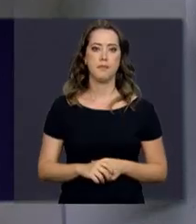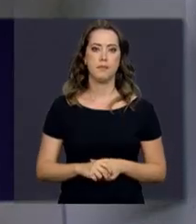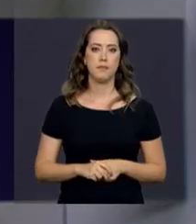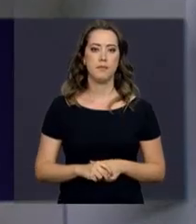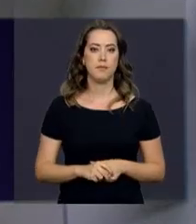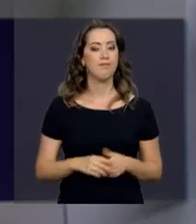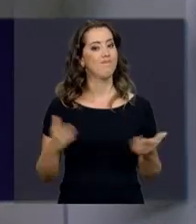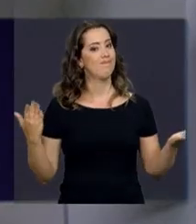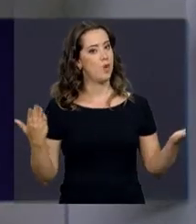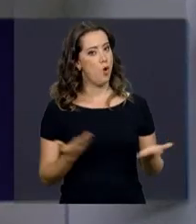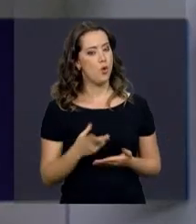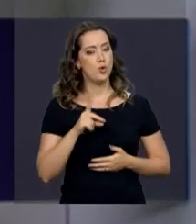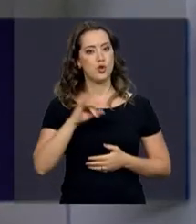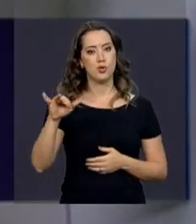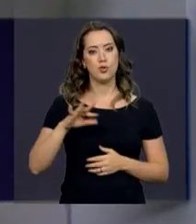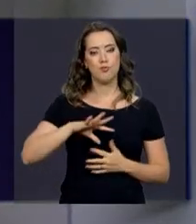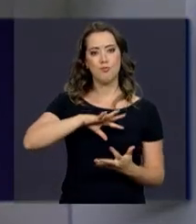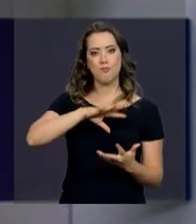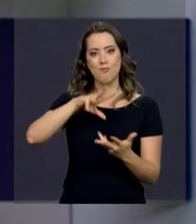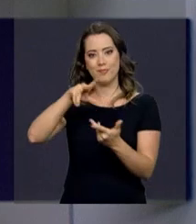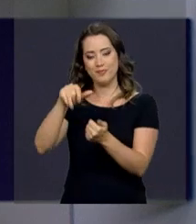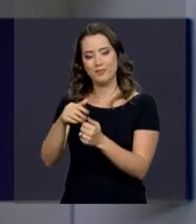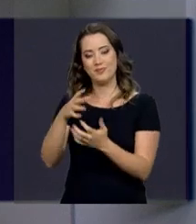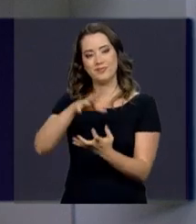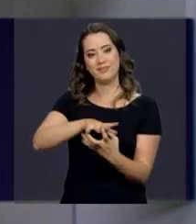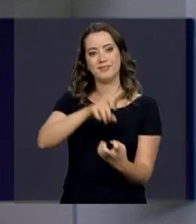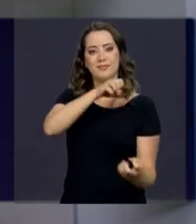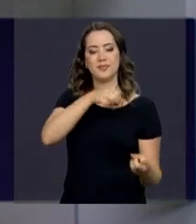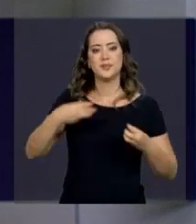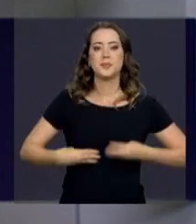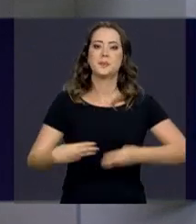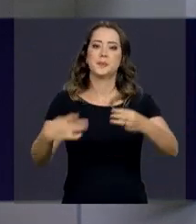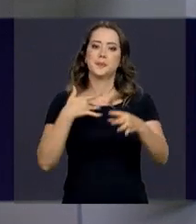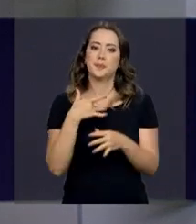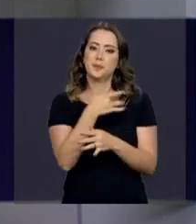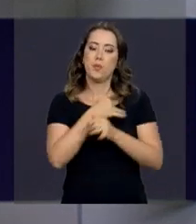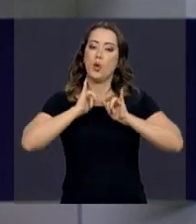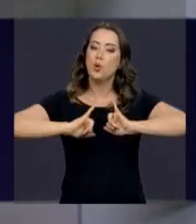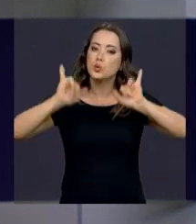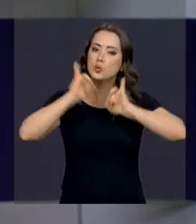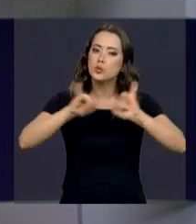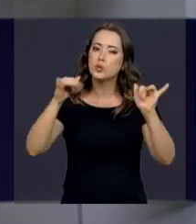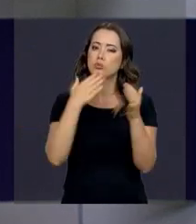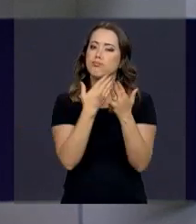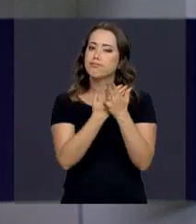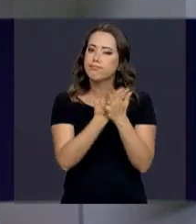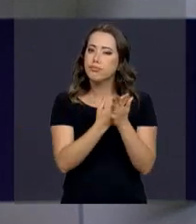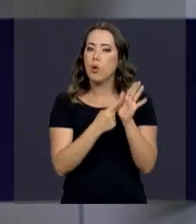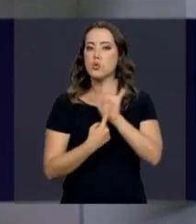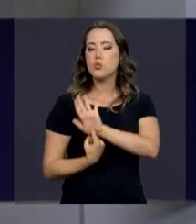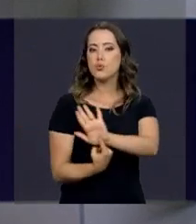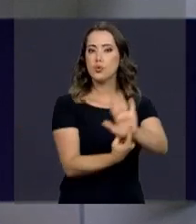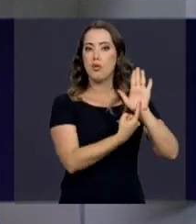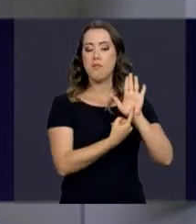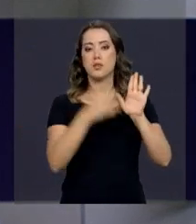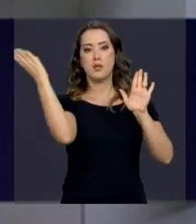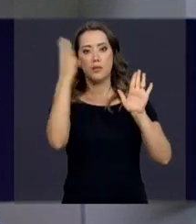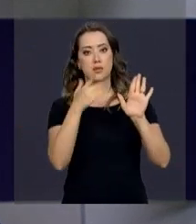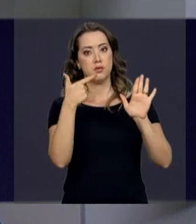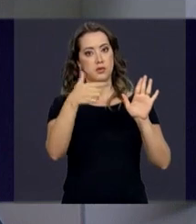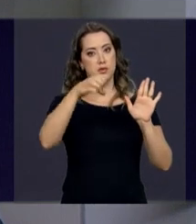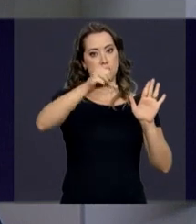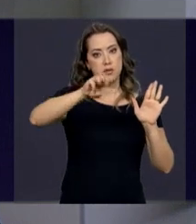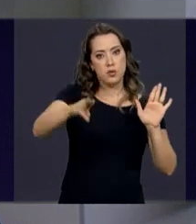Hoje é Dia Internacional do Idoso e o Ministério da Saúde divulgou um estudo que mostra que o Brasil tem 29 milhões de pessoas